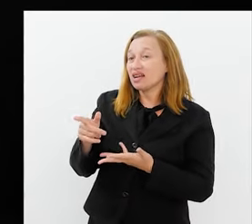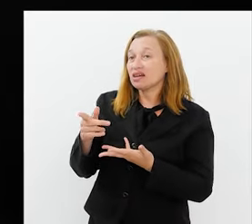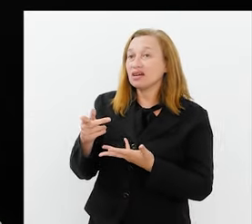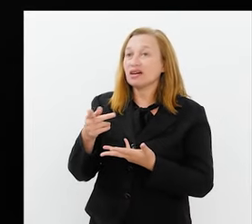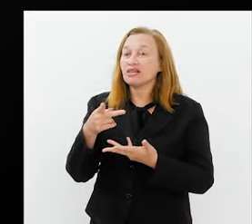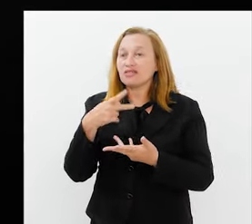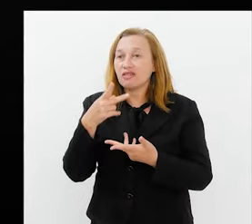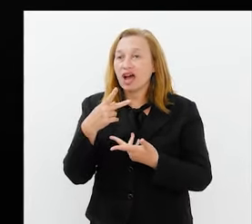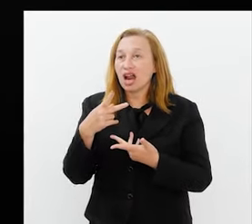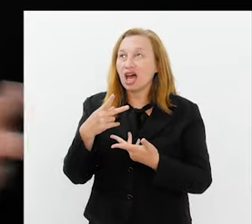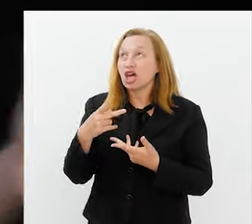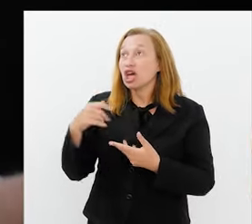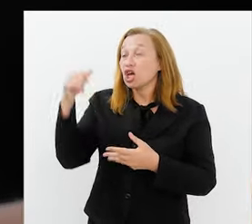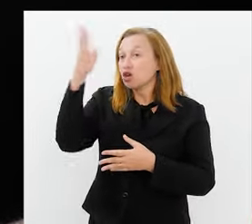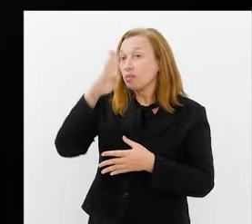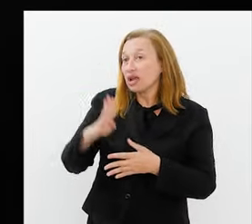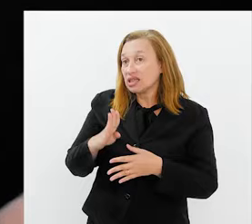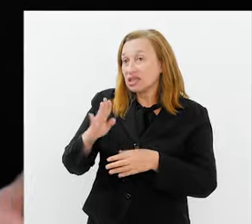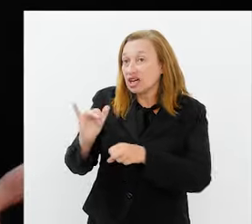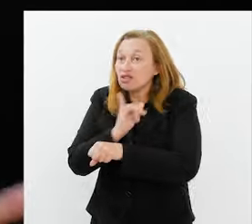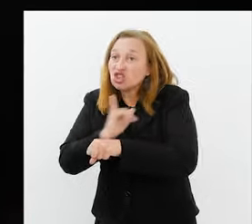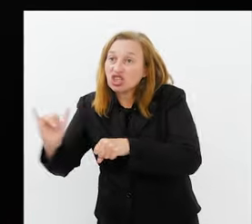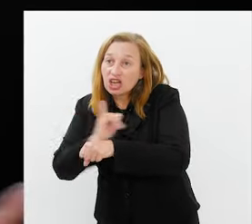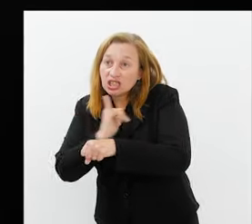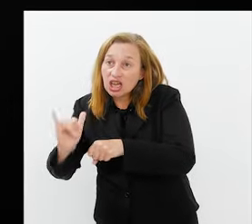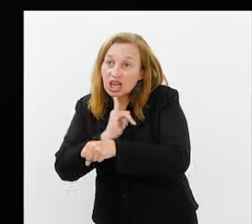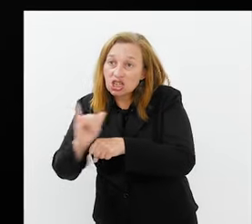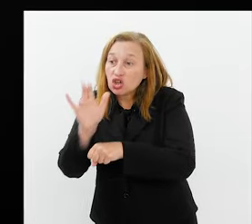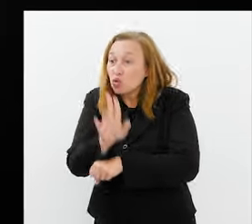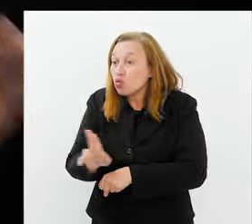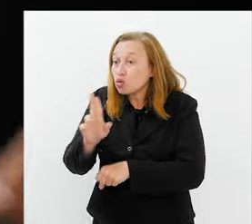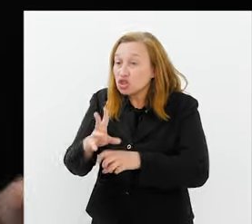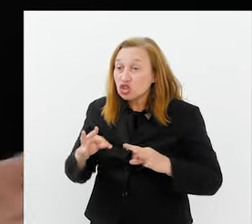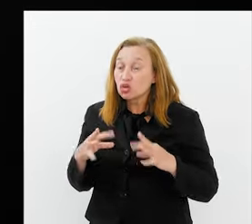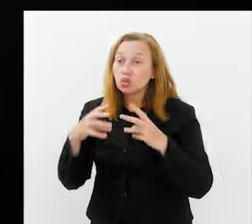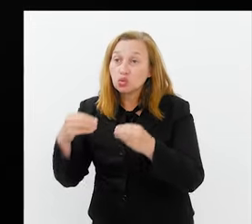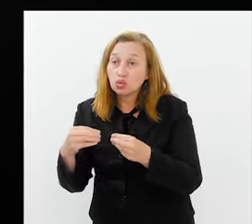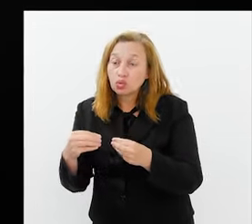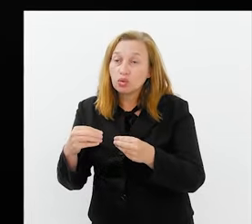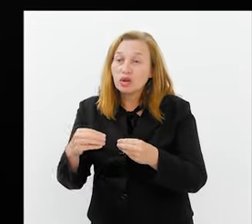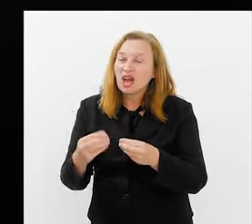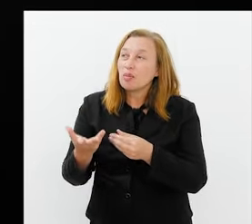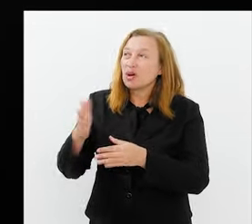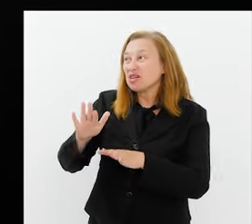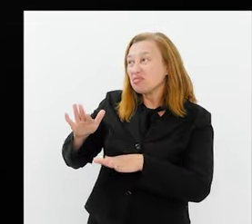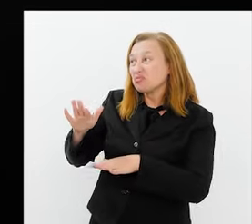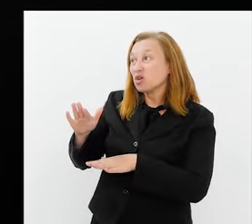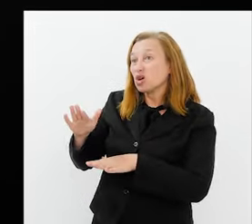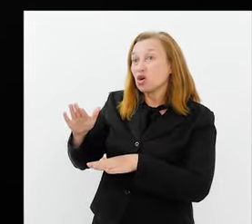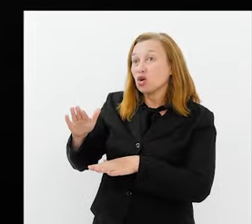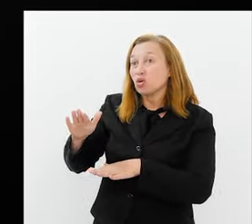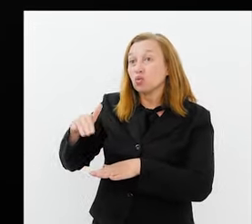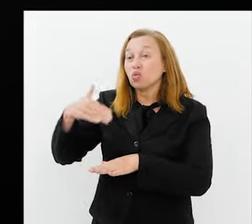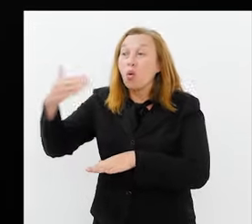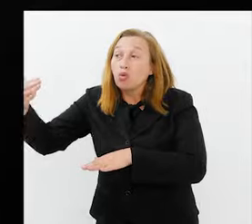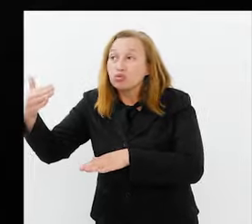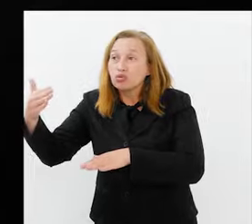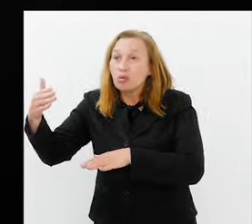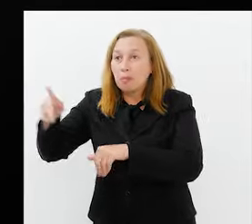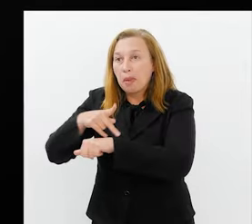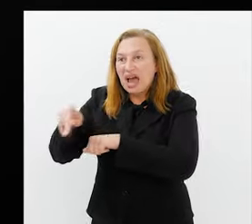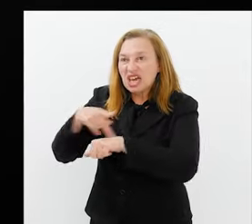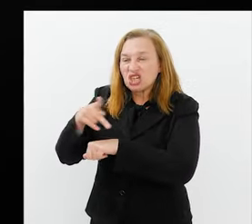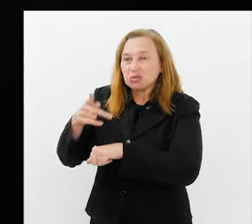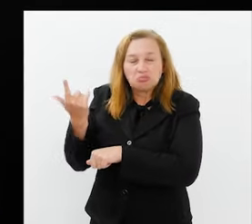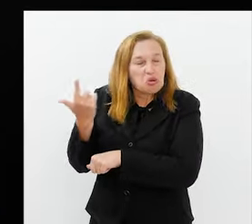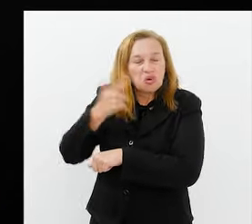brasileiro, né? A gente joga em todas as posições. Dá um jeitinho. Dá um jeitinho. Porque lá fora a gente não consegue entender isso. Lá